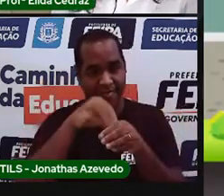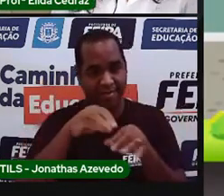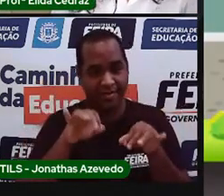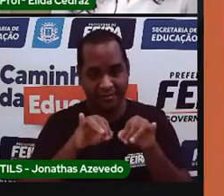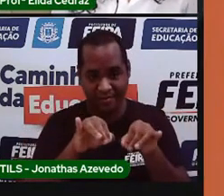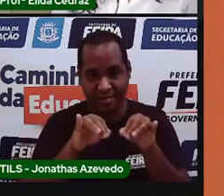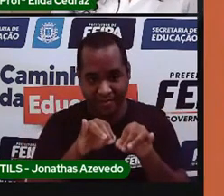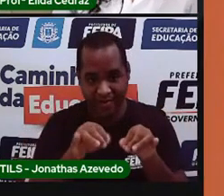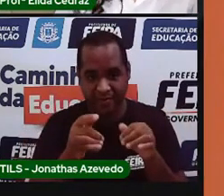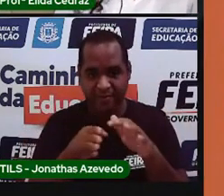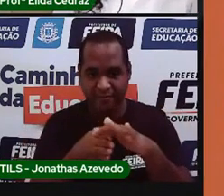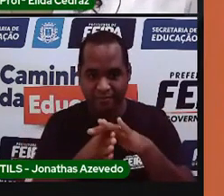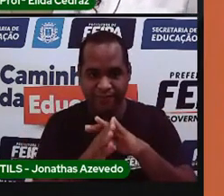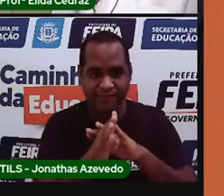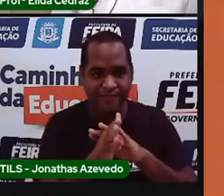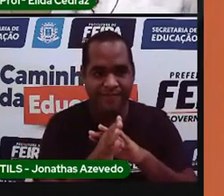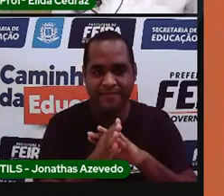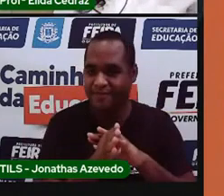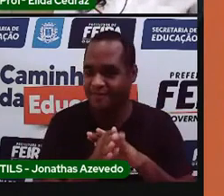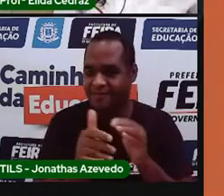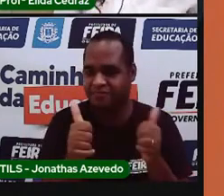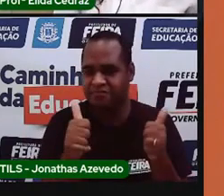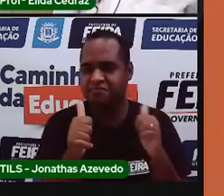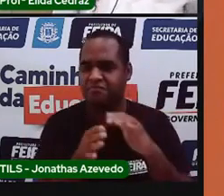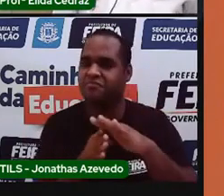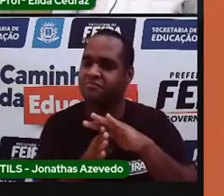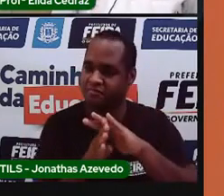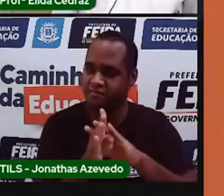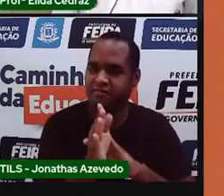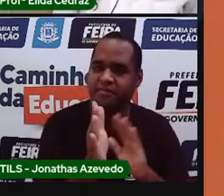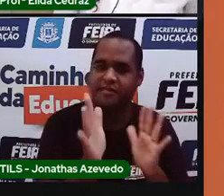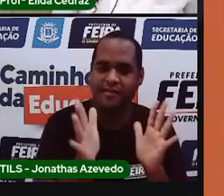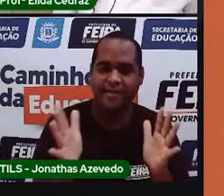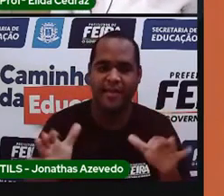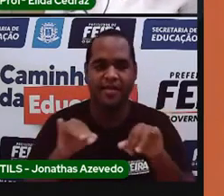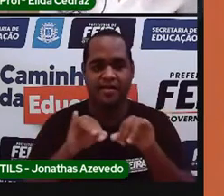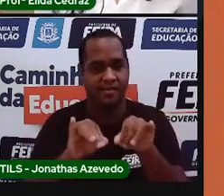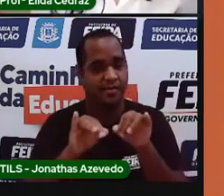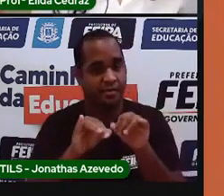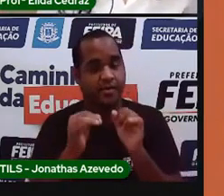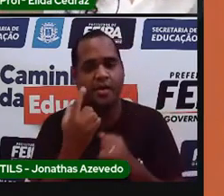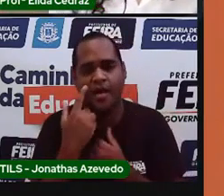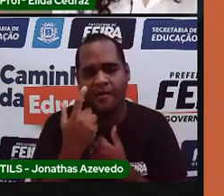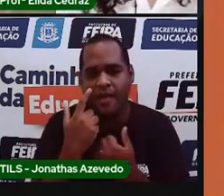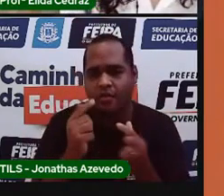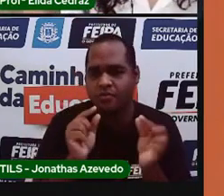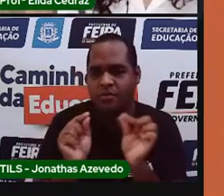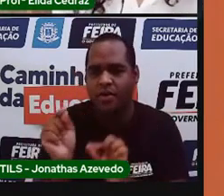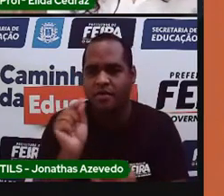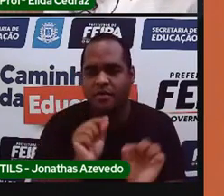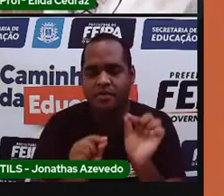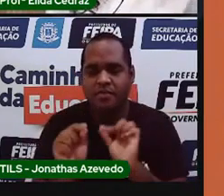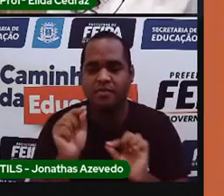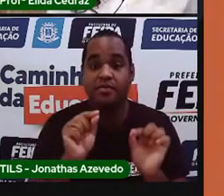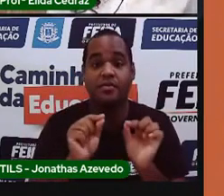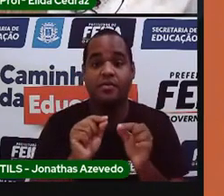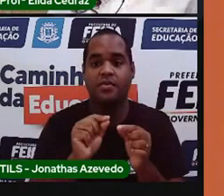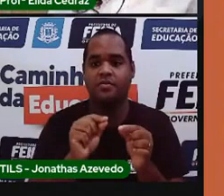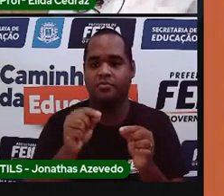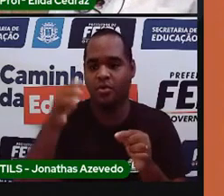Vamos entrar. Entramos no supermercado. Aí você está vendo três